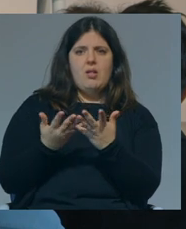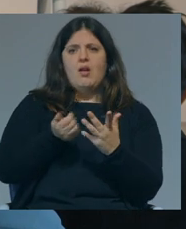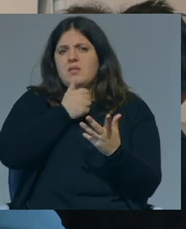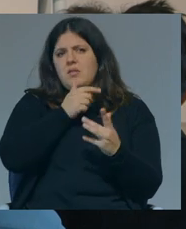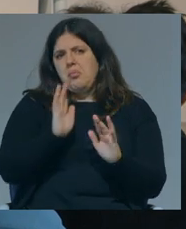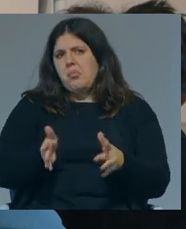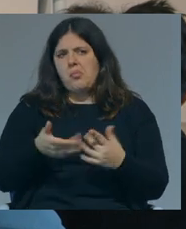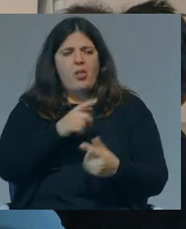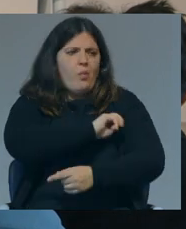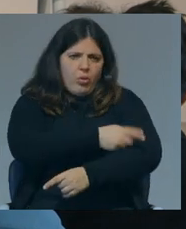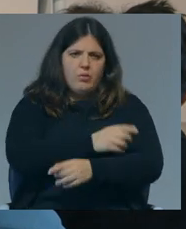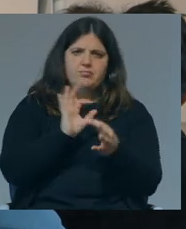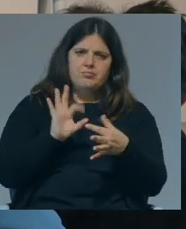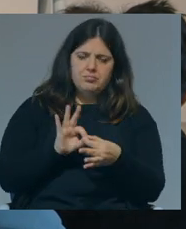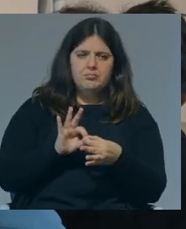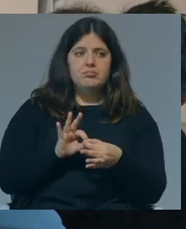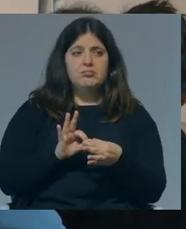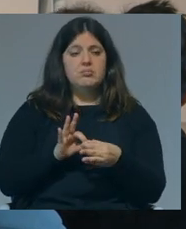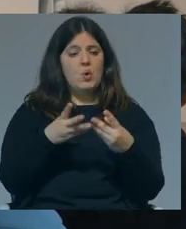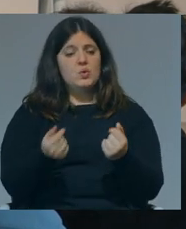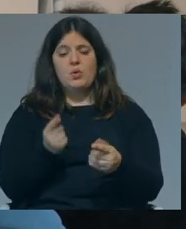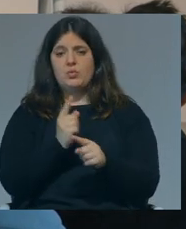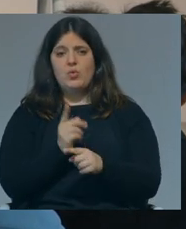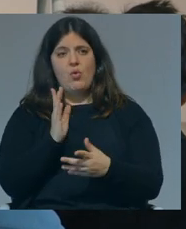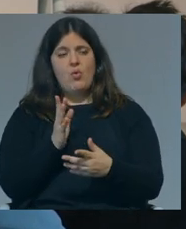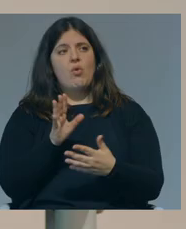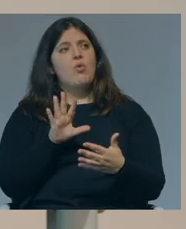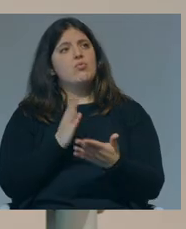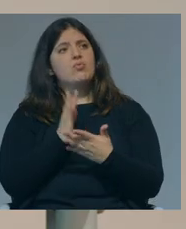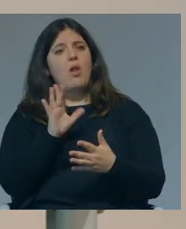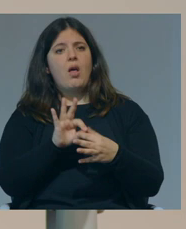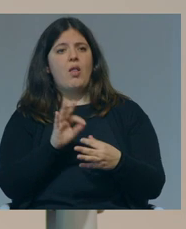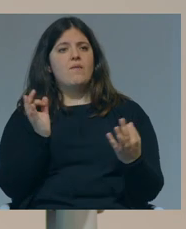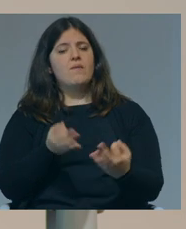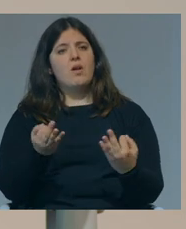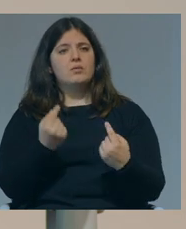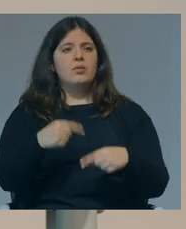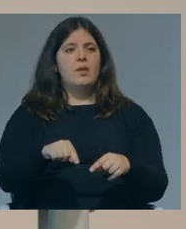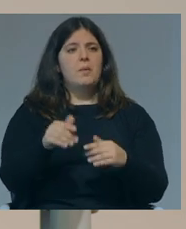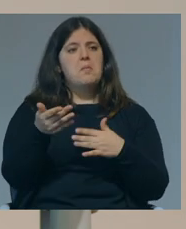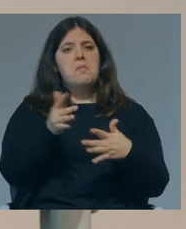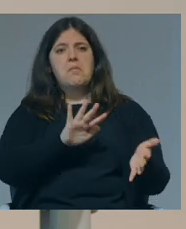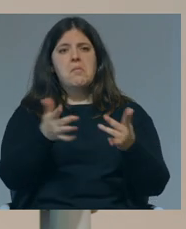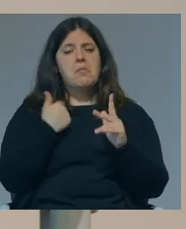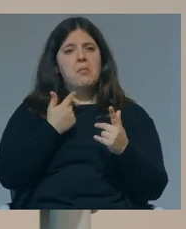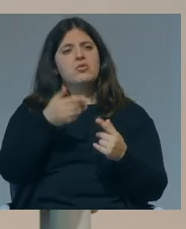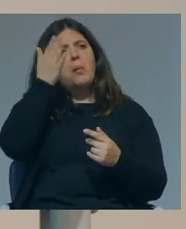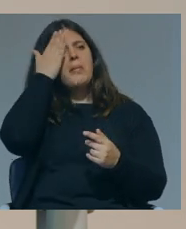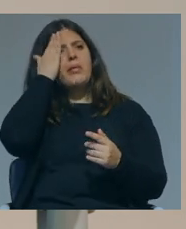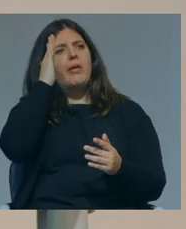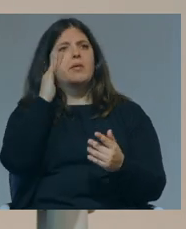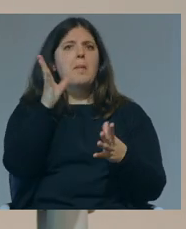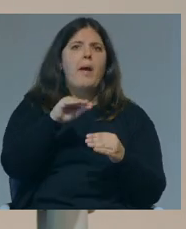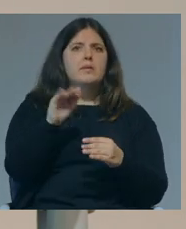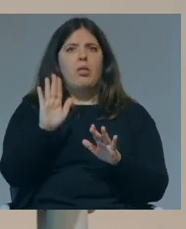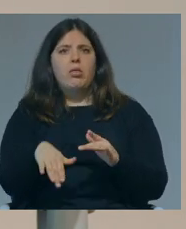decisão, não se resolve apenas com o facto de elas terem mais ou menos acumulação de competências.